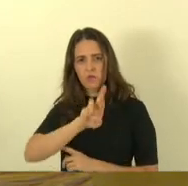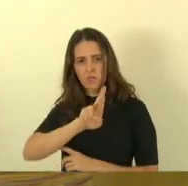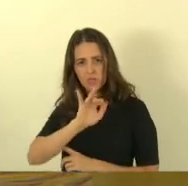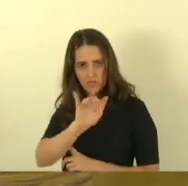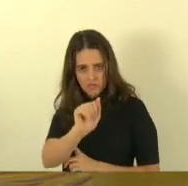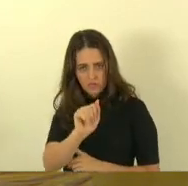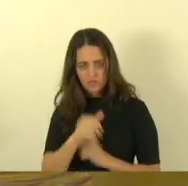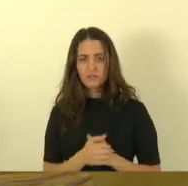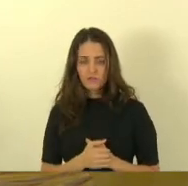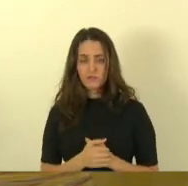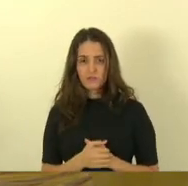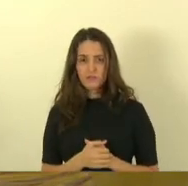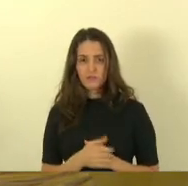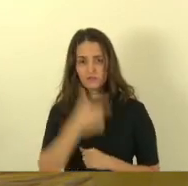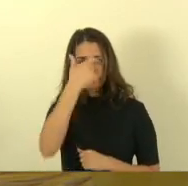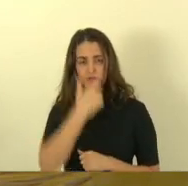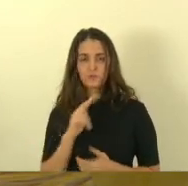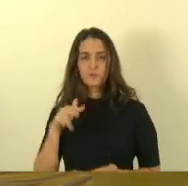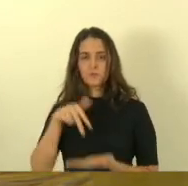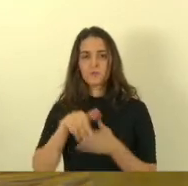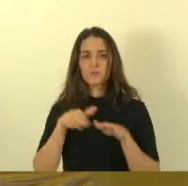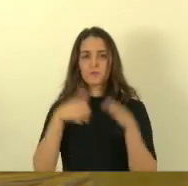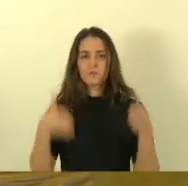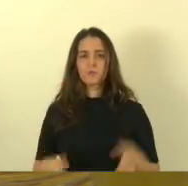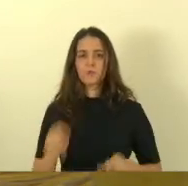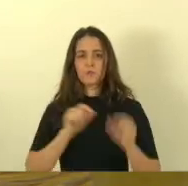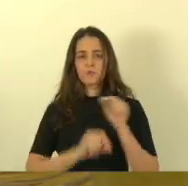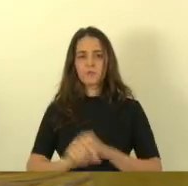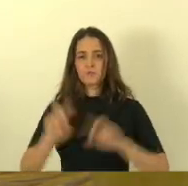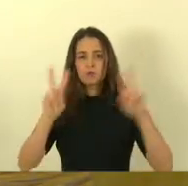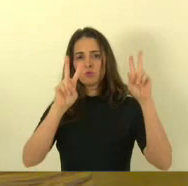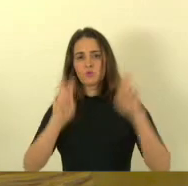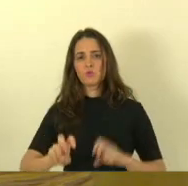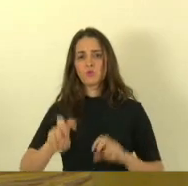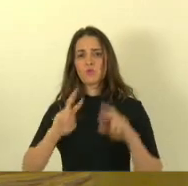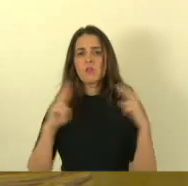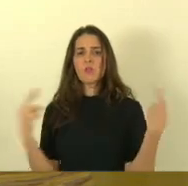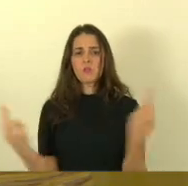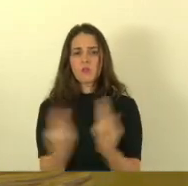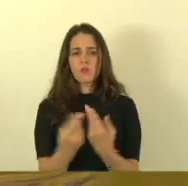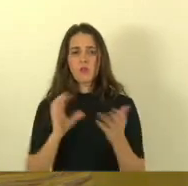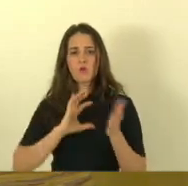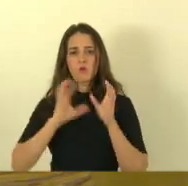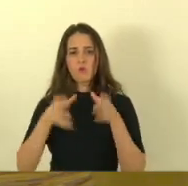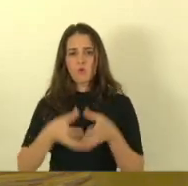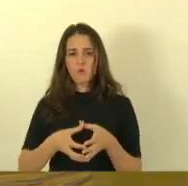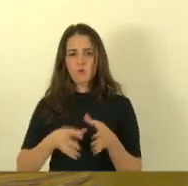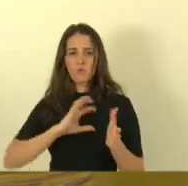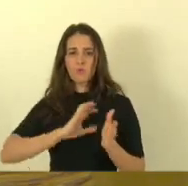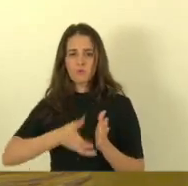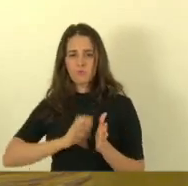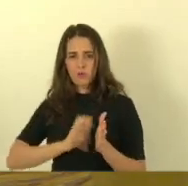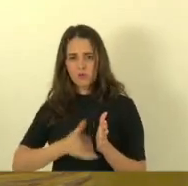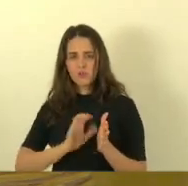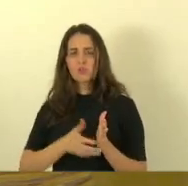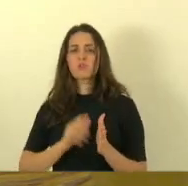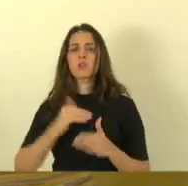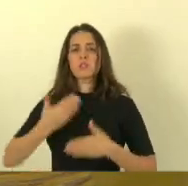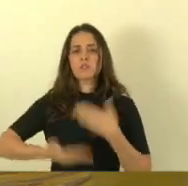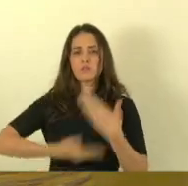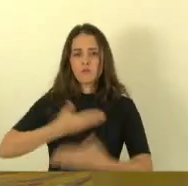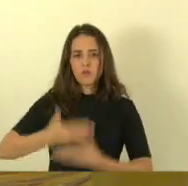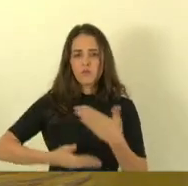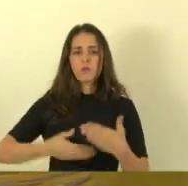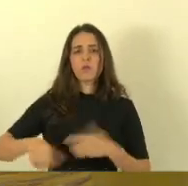aqui hoje, presidente, falar sobre nossa reunião da Frente Parlamentar de Desenvolvimento Econômico e Social do Noroeste do